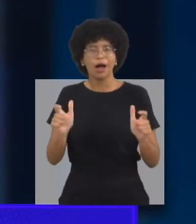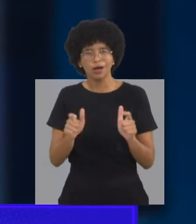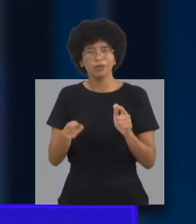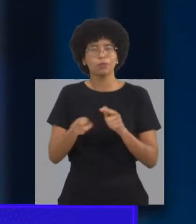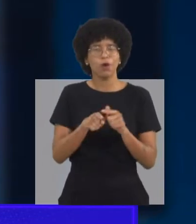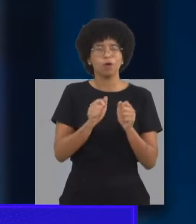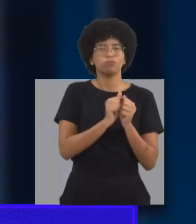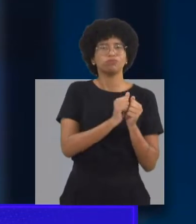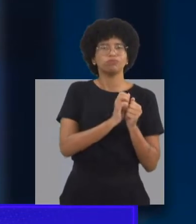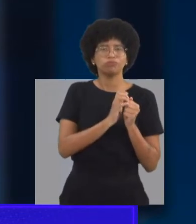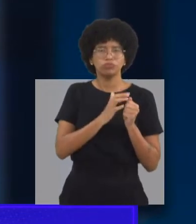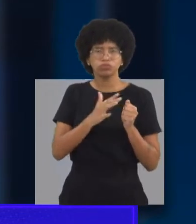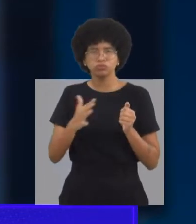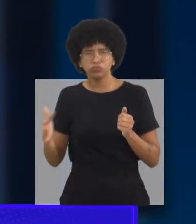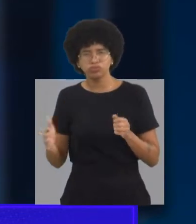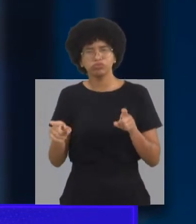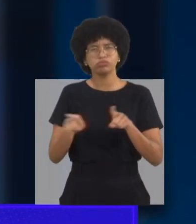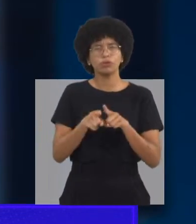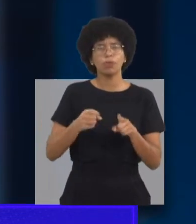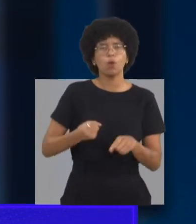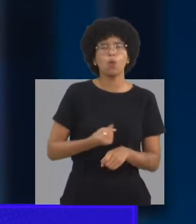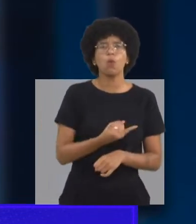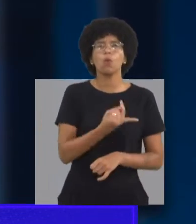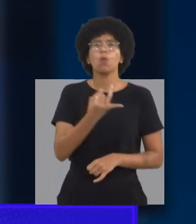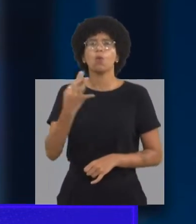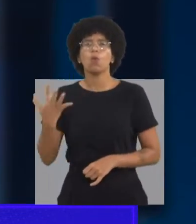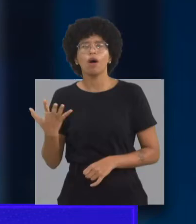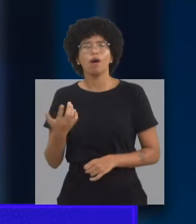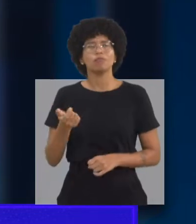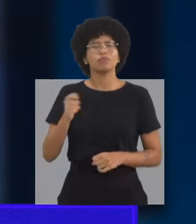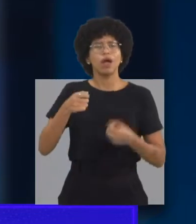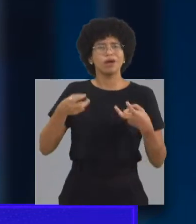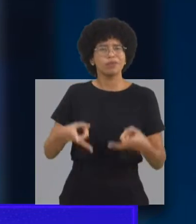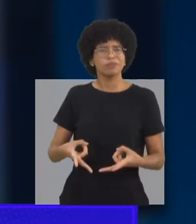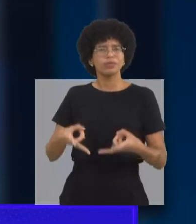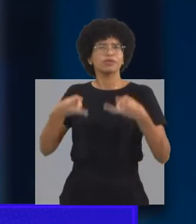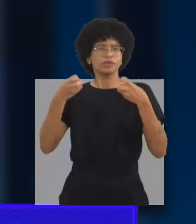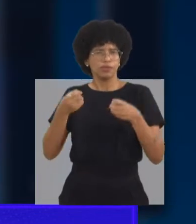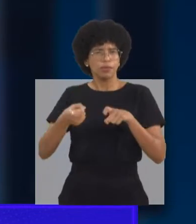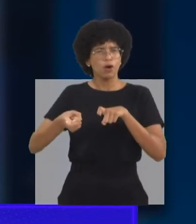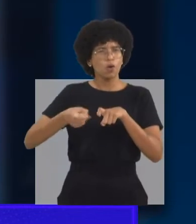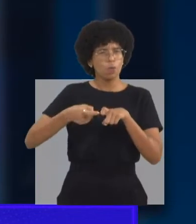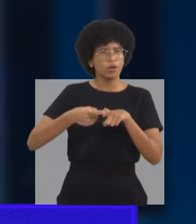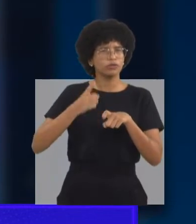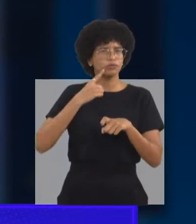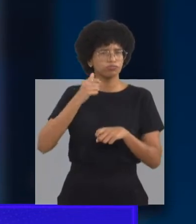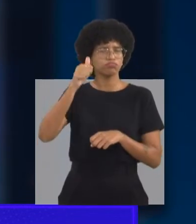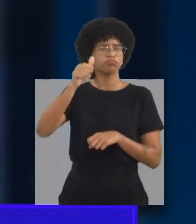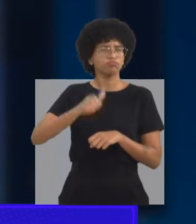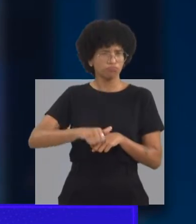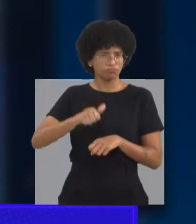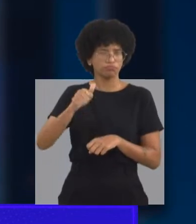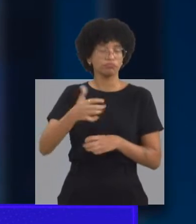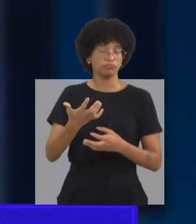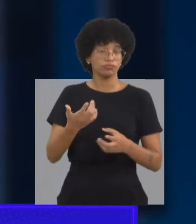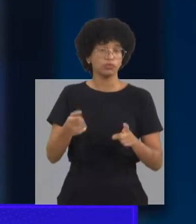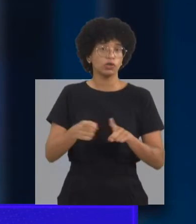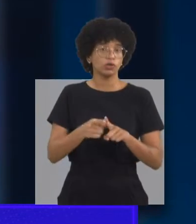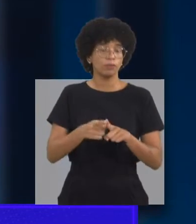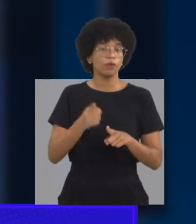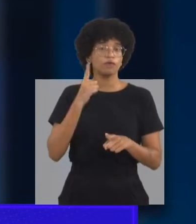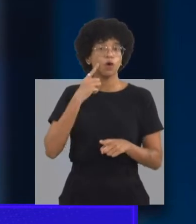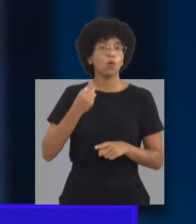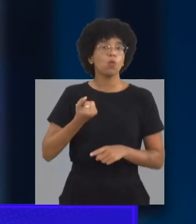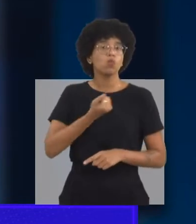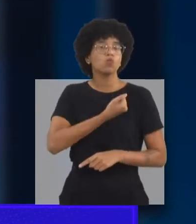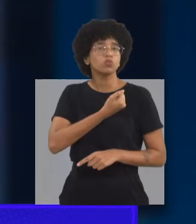está em ampliação com a construção de novas salas. Por incrível que pareça, a gente tem essa defasagem de vaga